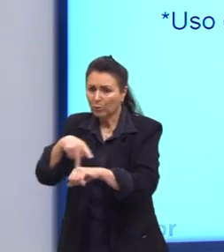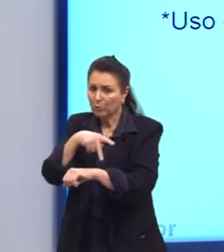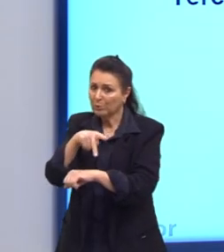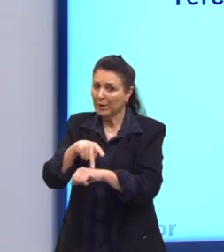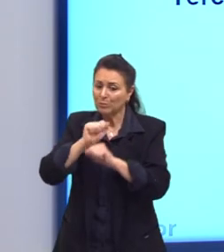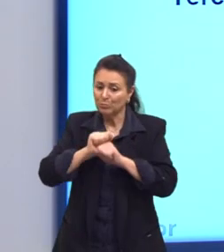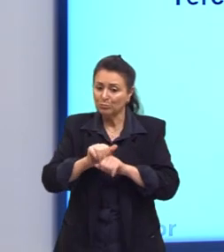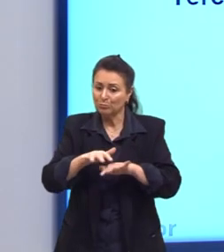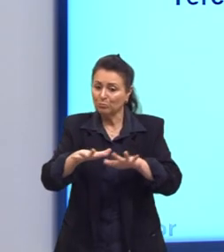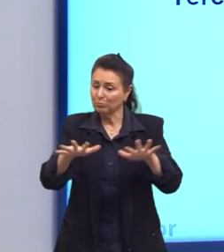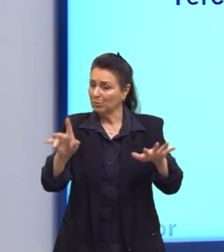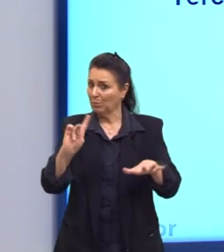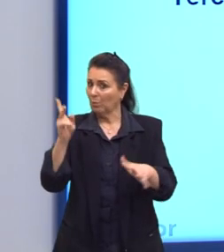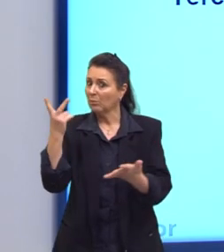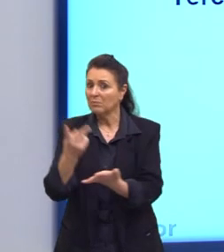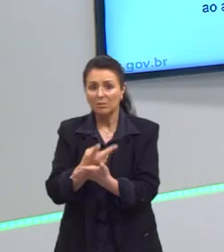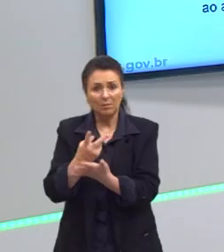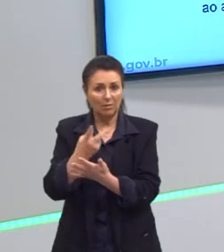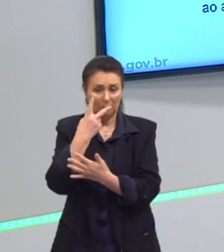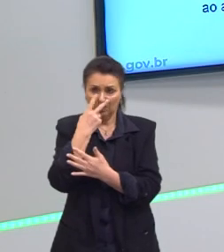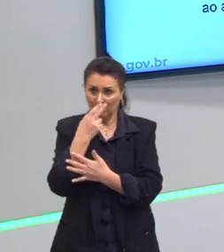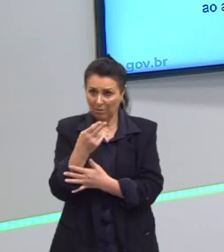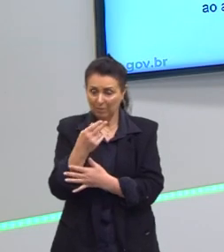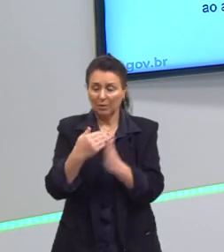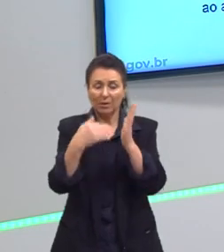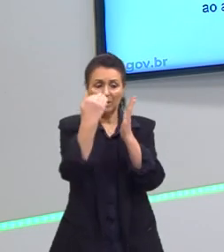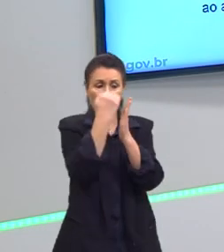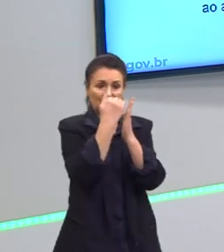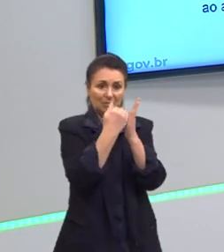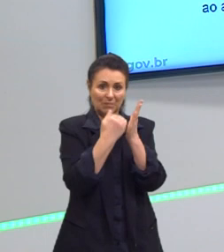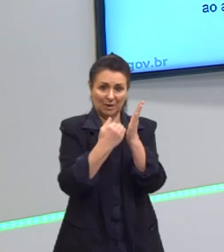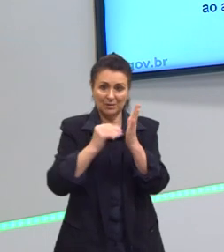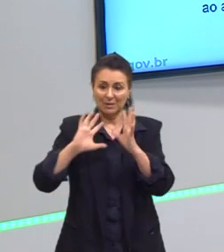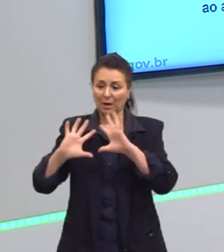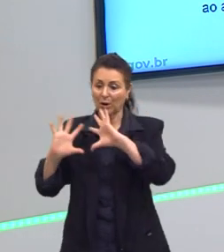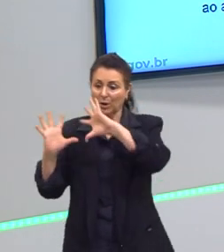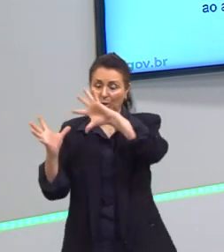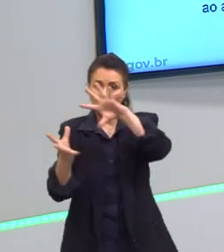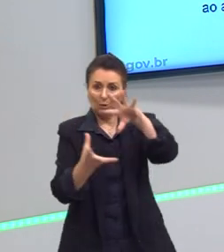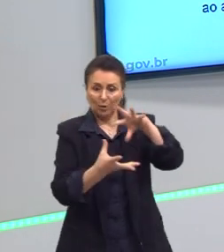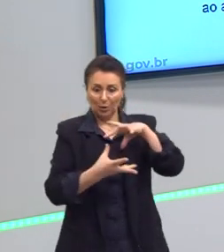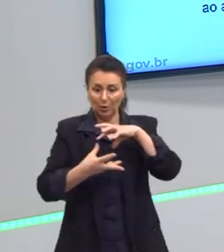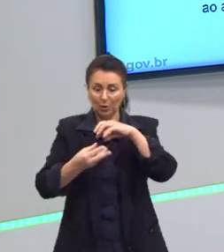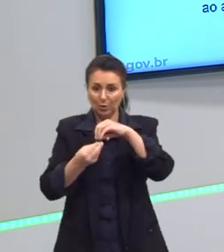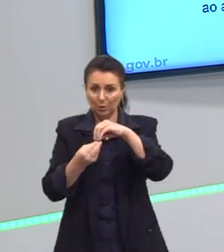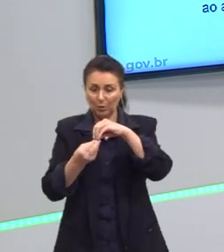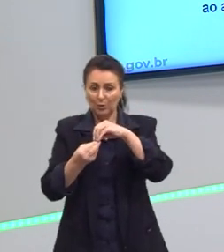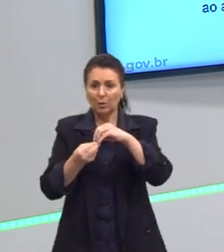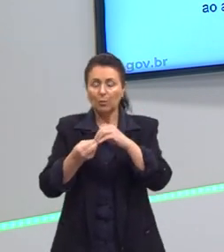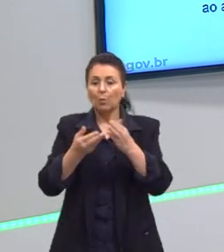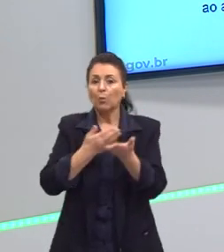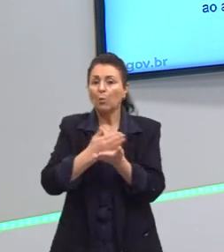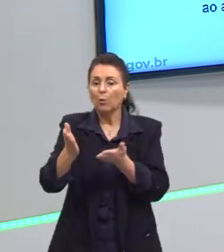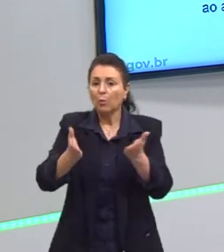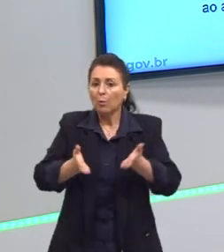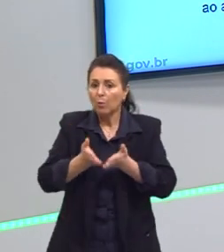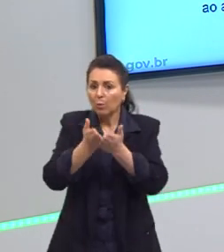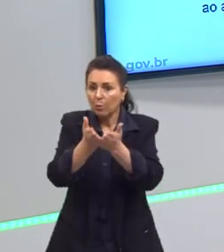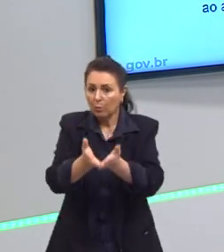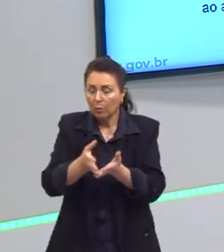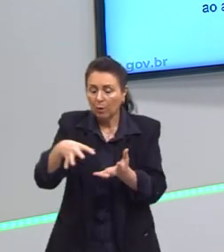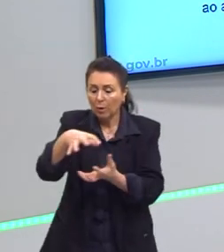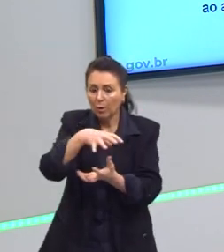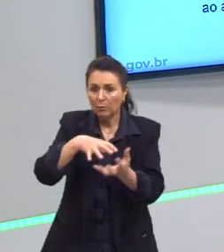difundindo em alguns países. Olha as fases da globalização, a primeira fase, as grandes navegações, a primeira Revolução Industrial,